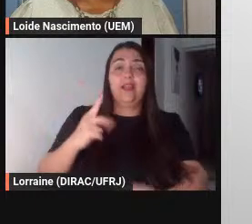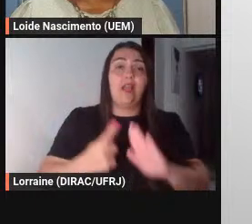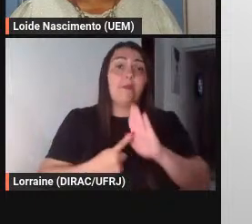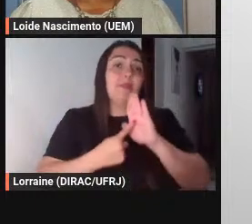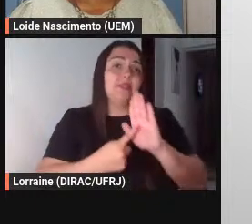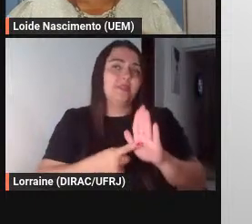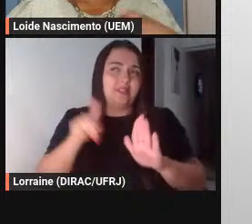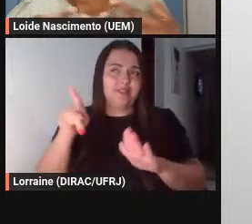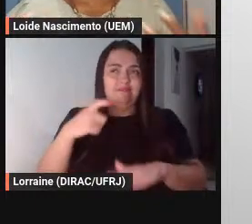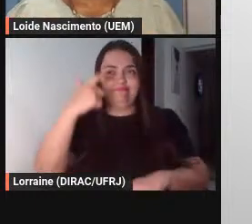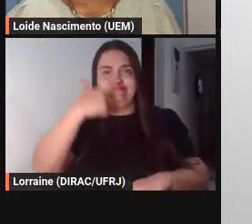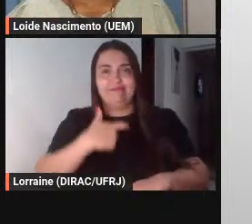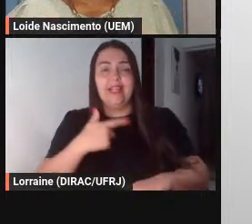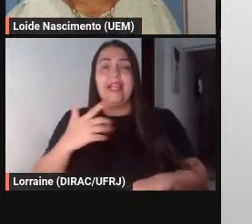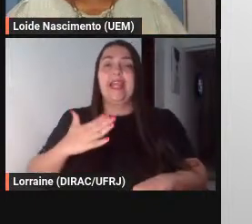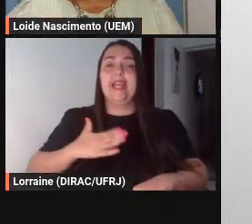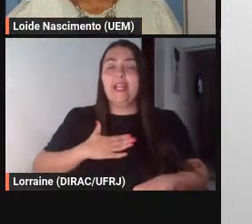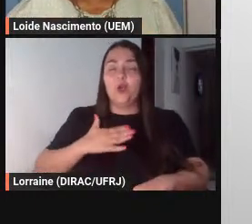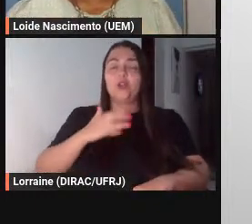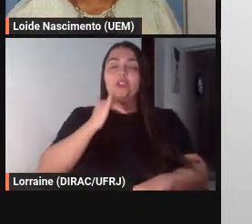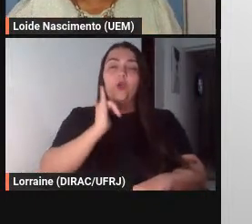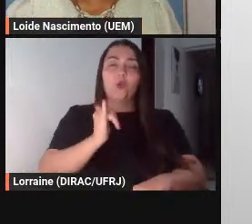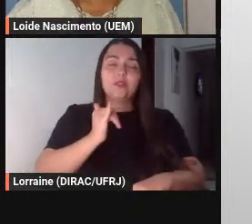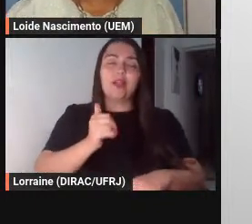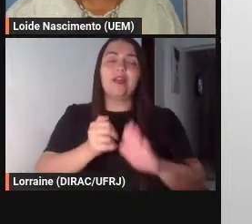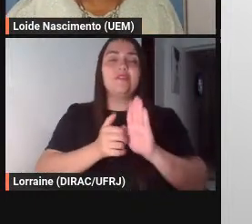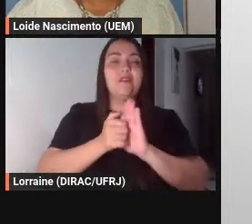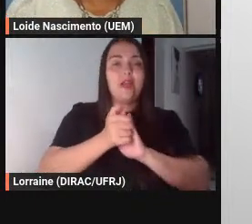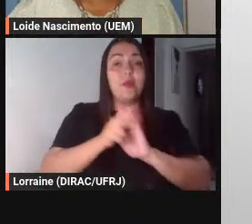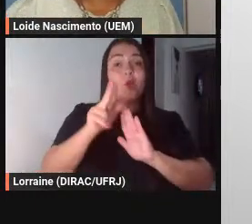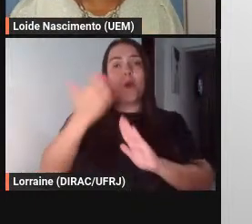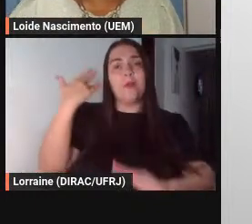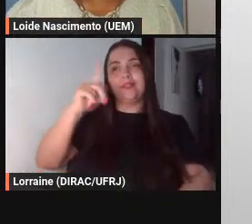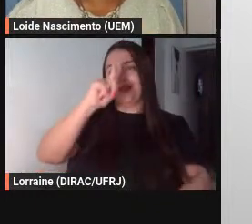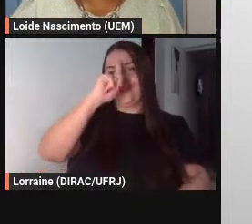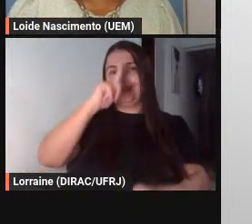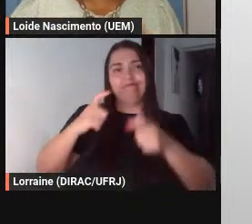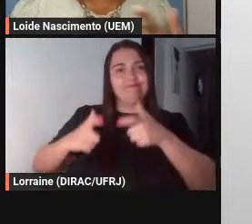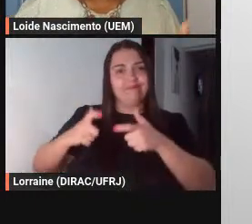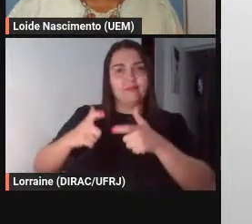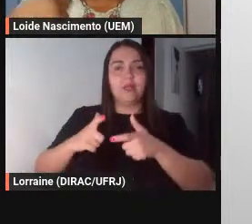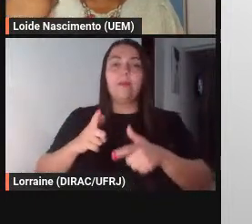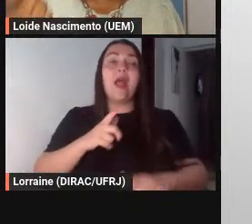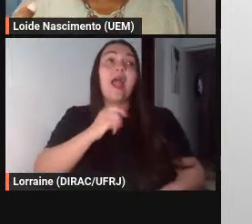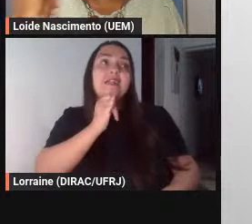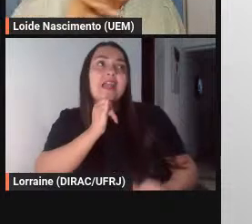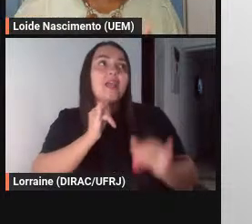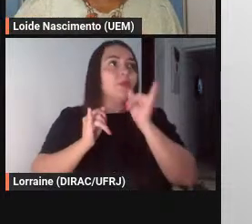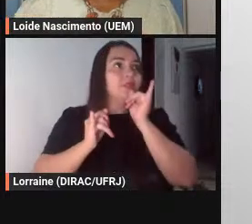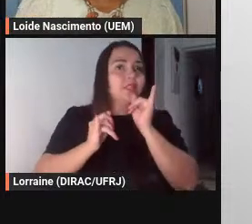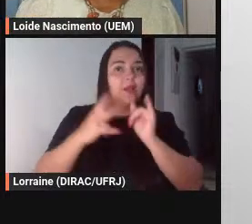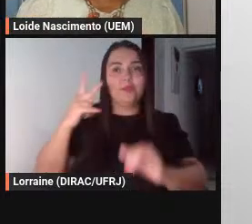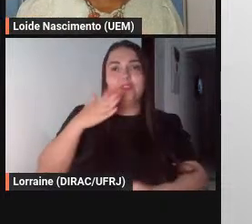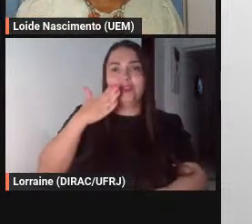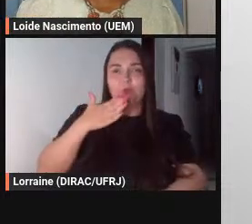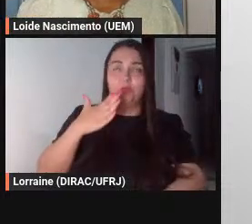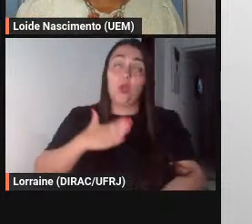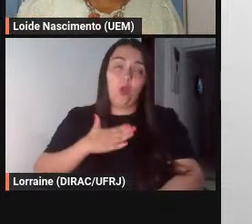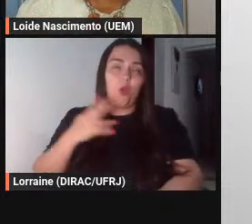fábulas fazer como os oradores gregos contar fábulas para exemplificar o discurso temos também